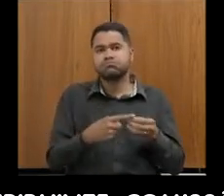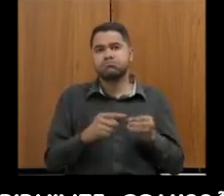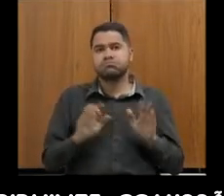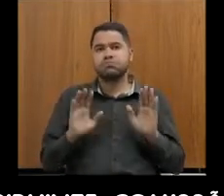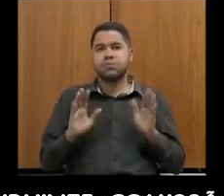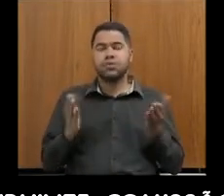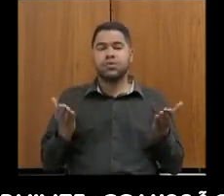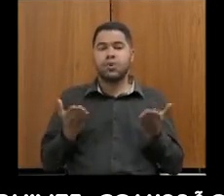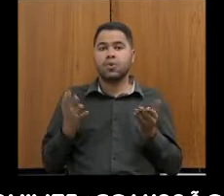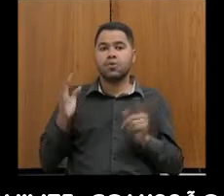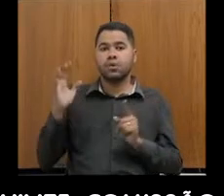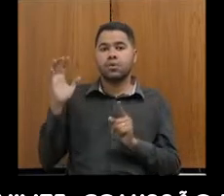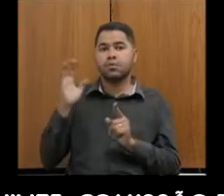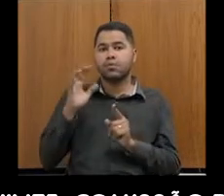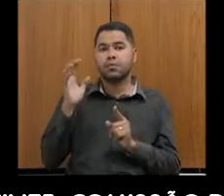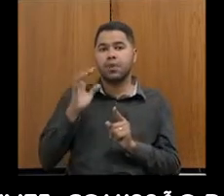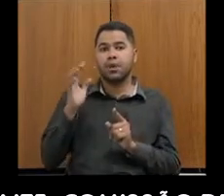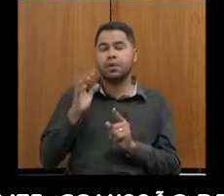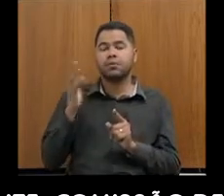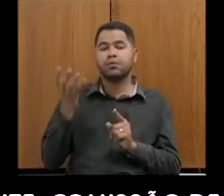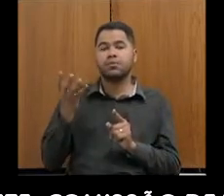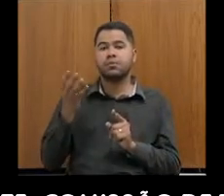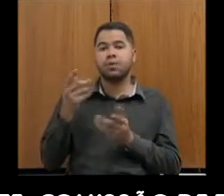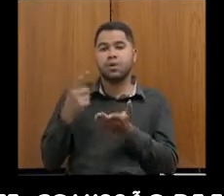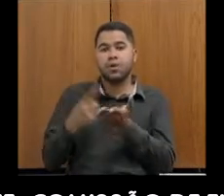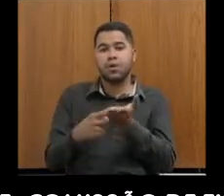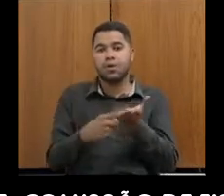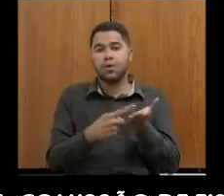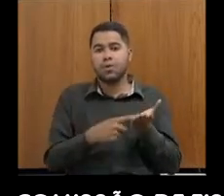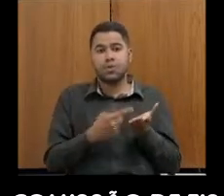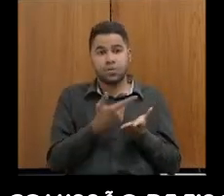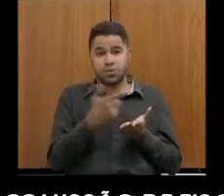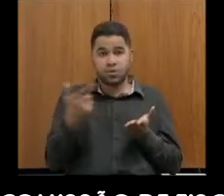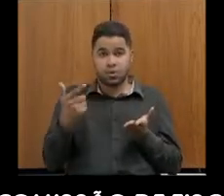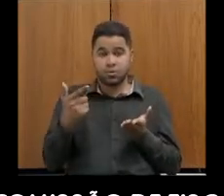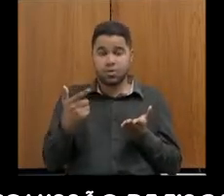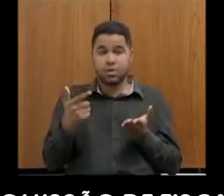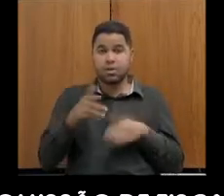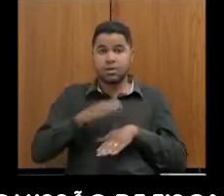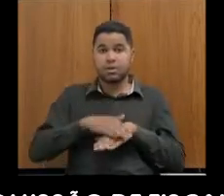longe de um impacto se não houvesse o acordo, se não houvesse a tragédia,